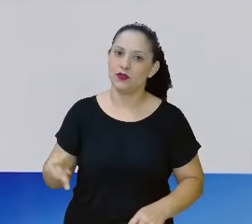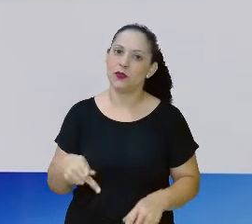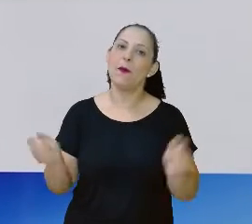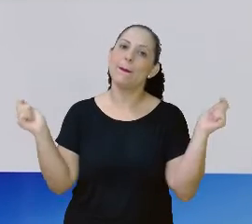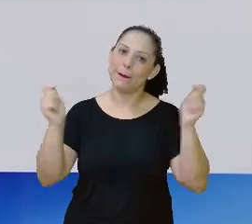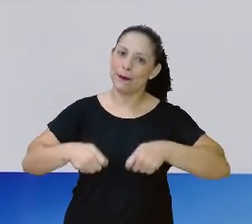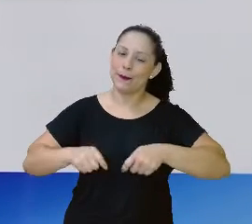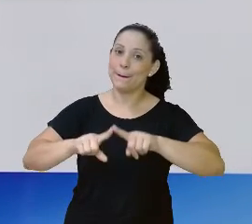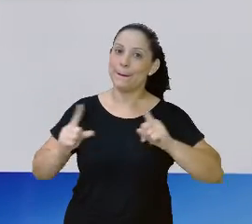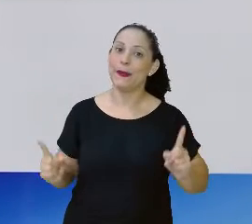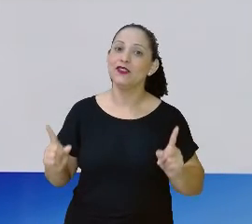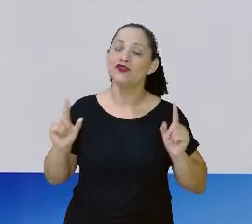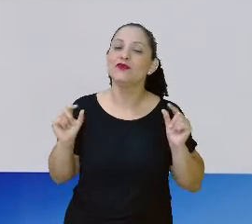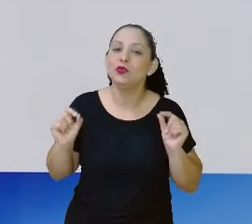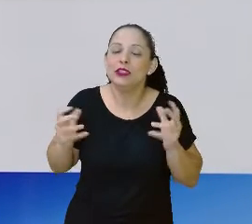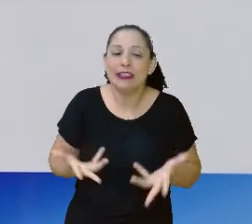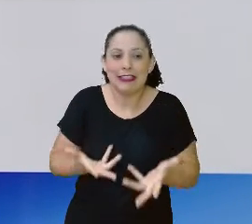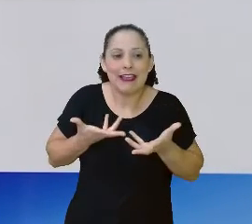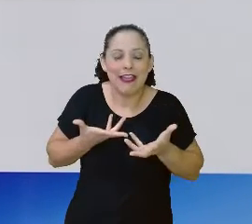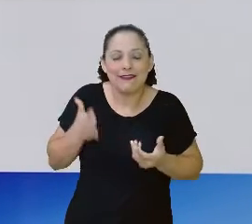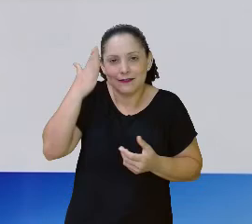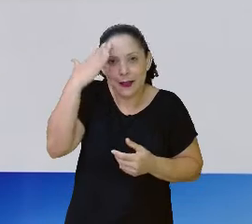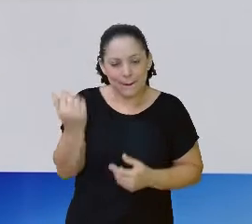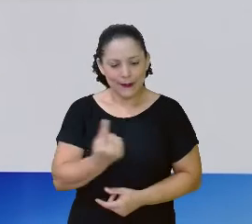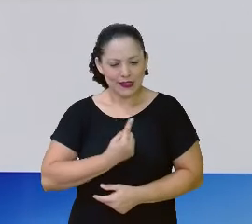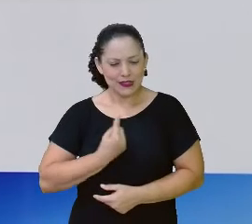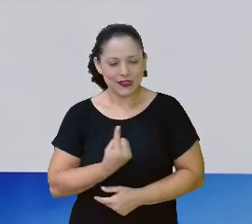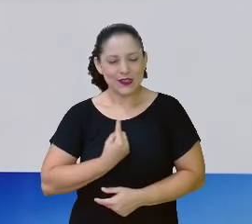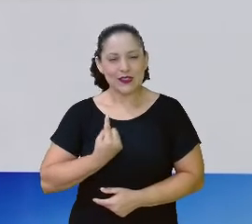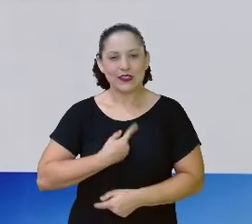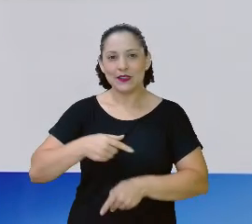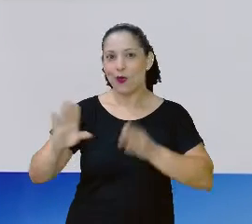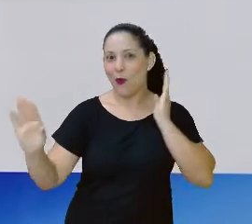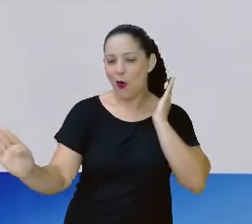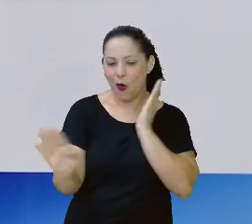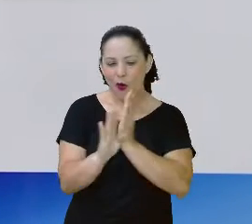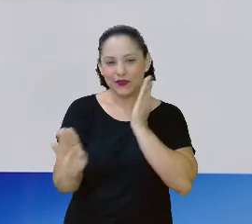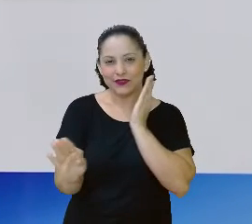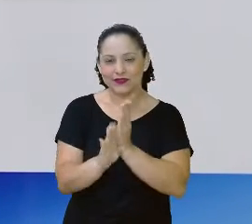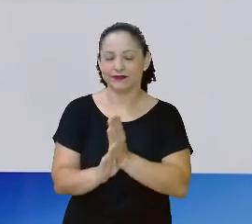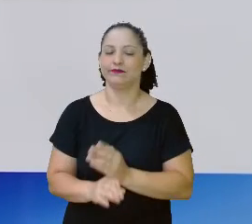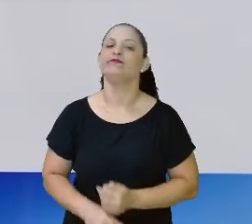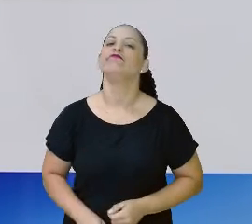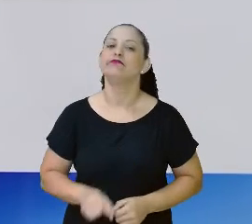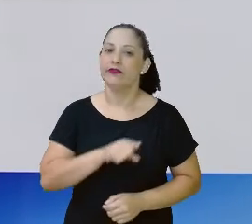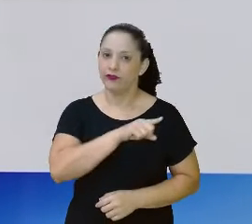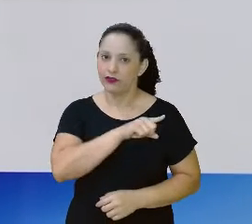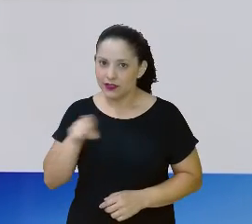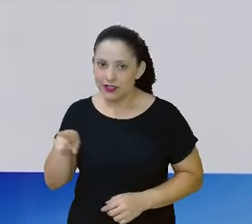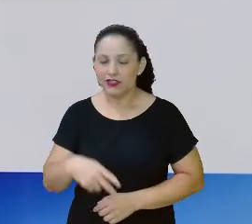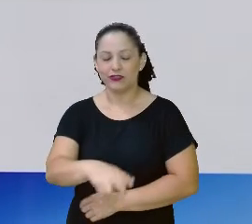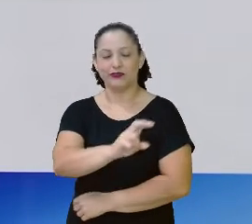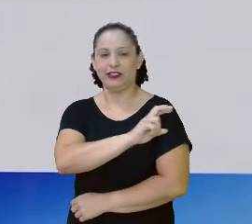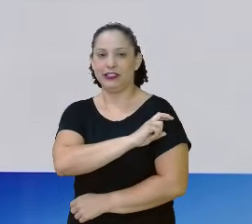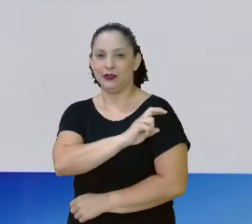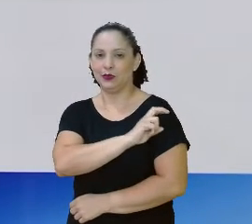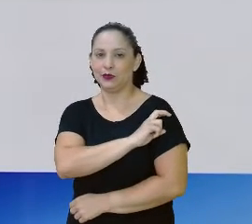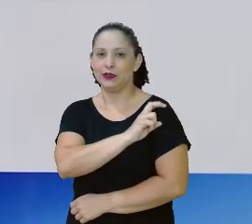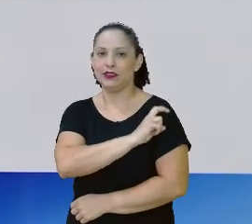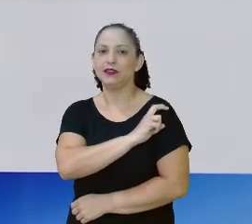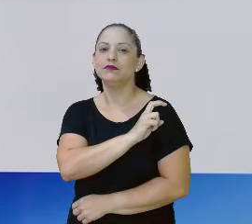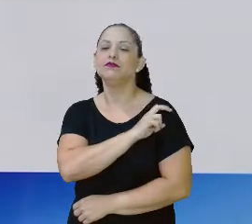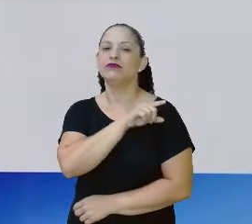claro que pode. Mas você quer descobrir sozinho, porque como eu sempre digo, os estudantes do quinto ano